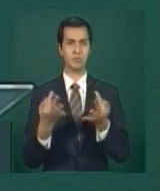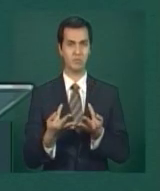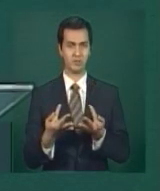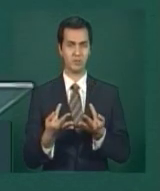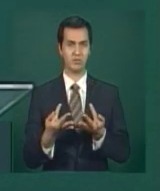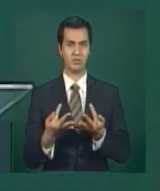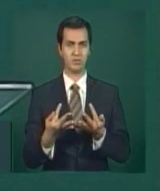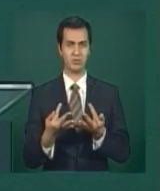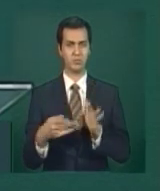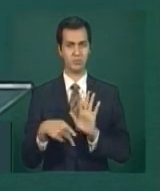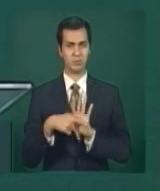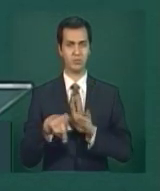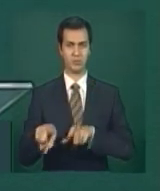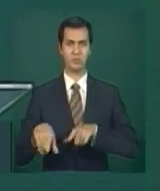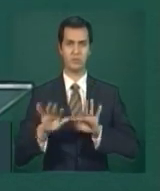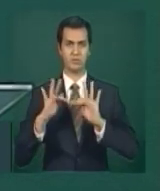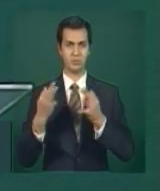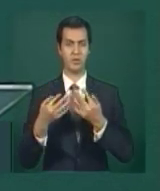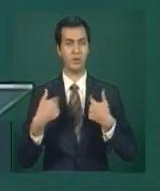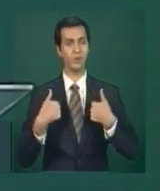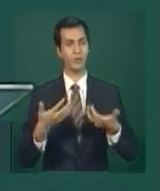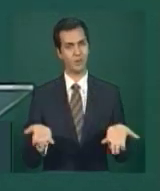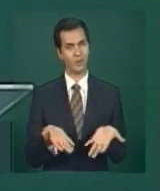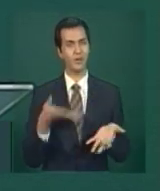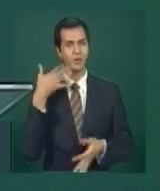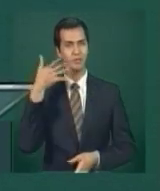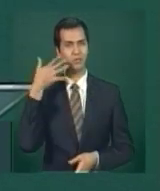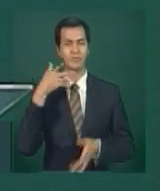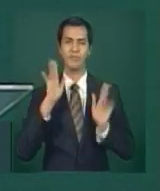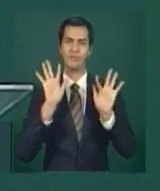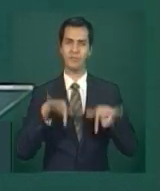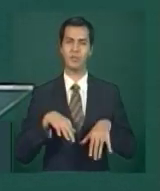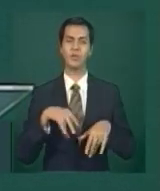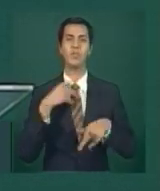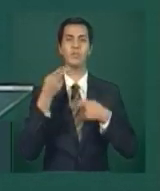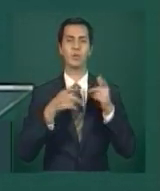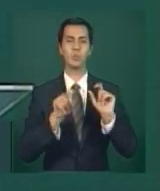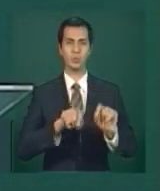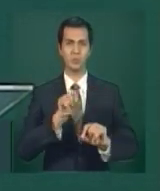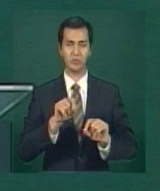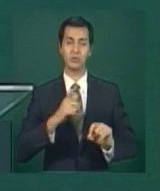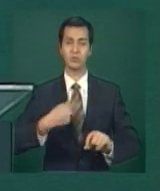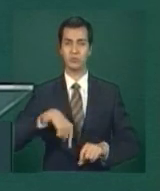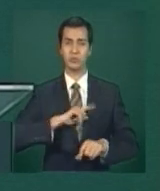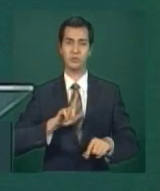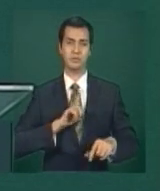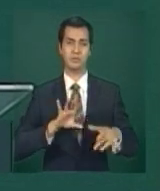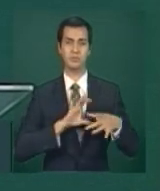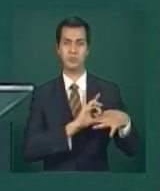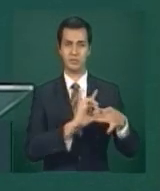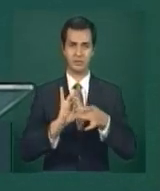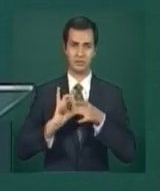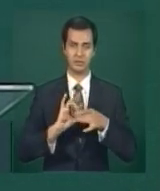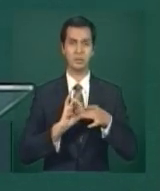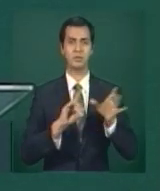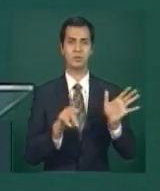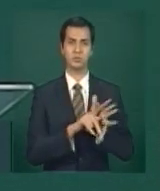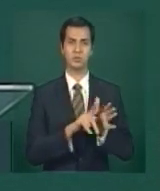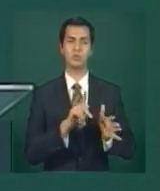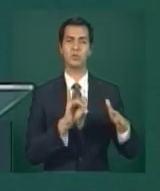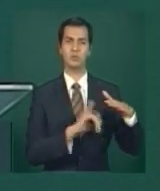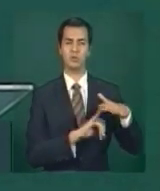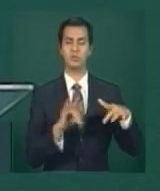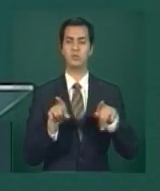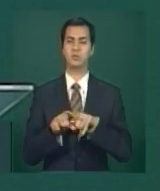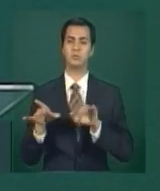E eu quero concluir ressaltando que, além de todas as parcerias institucionais do setor privado, do setor público aqui